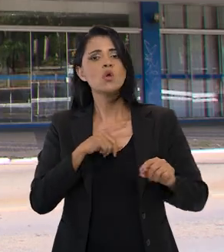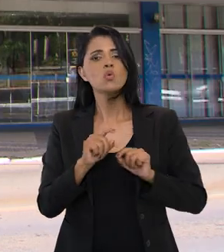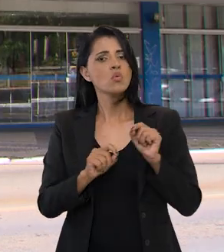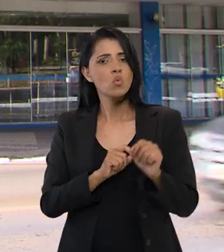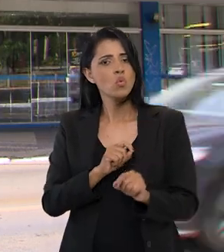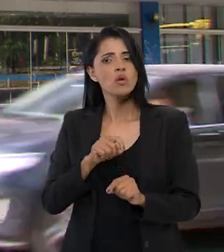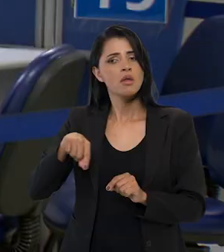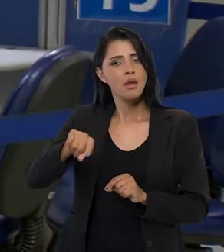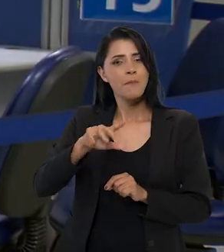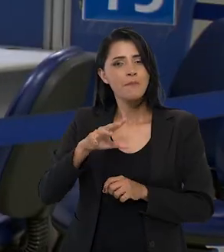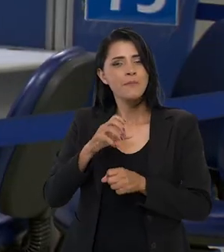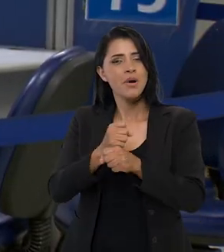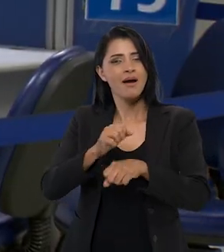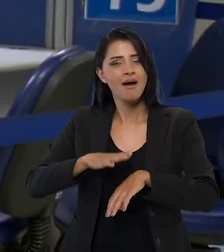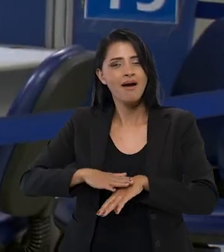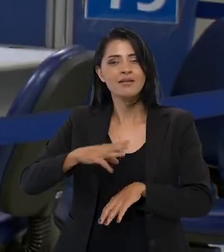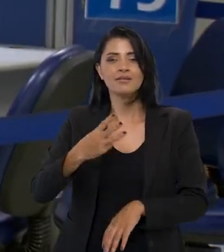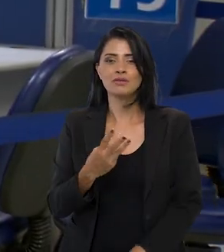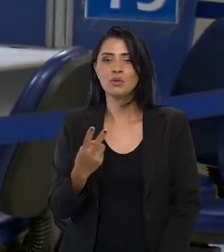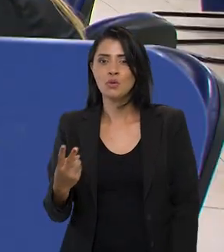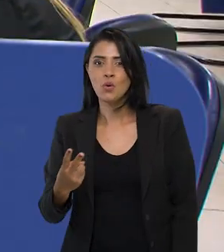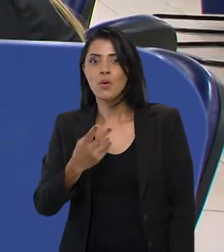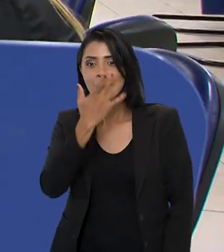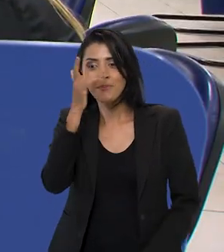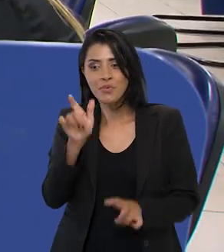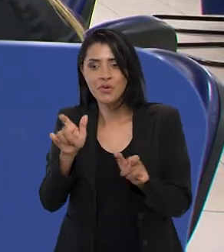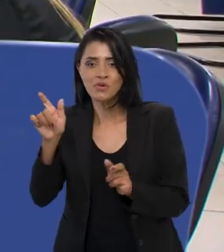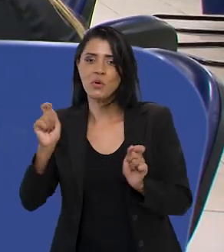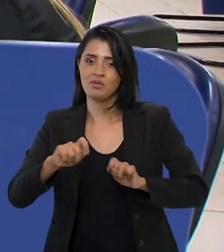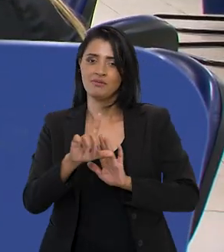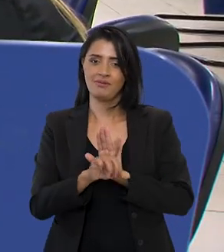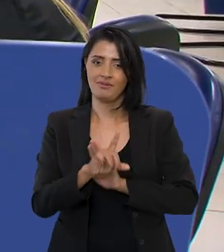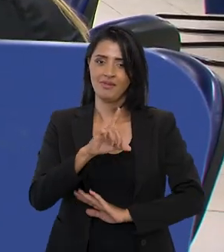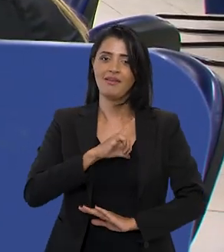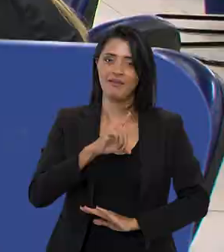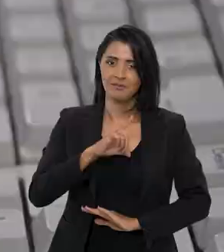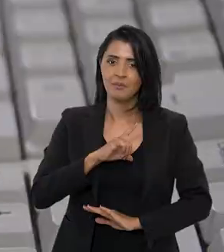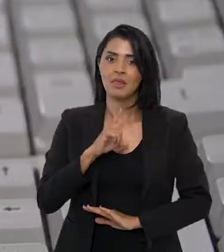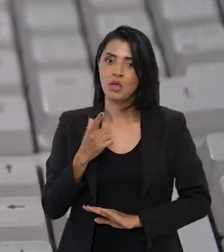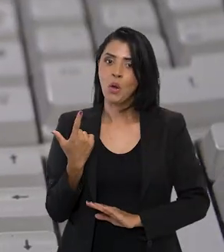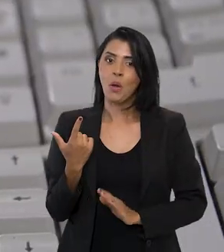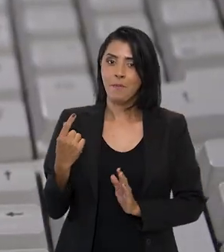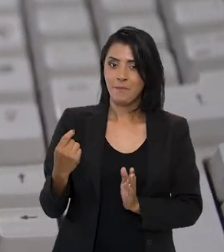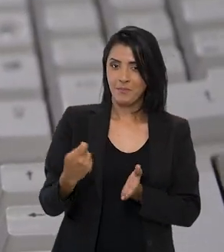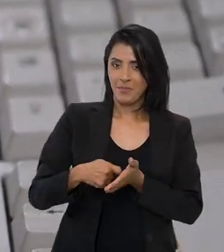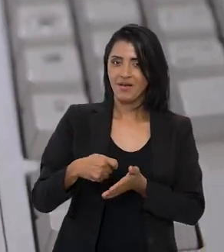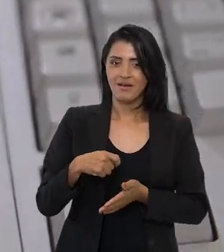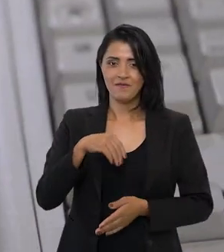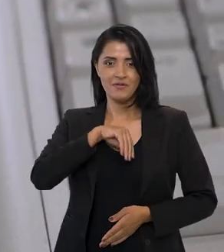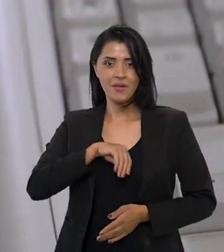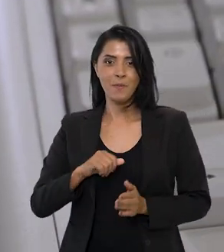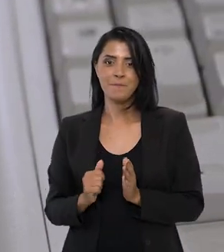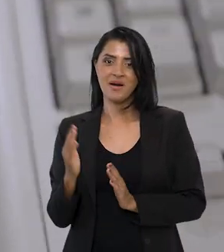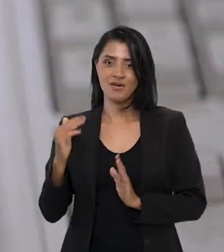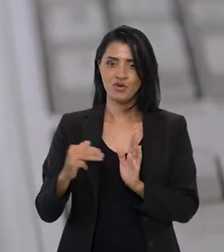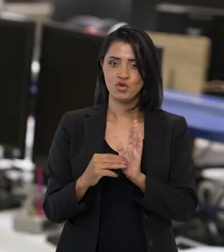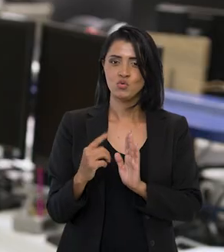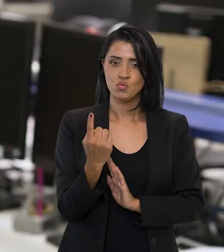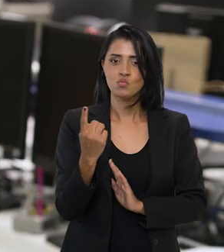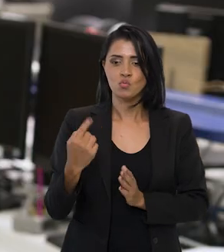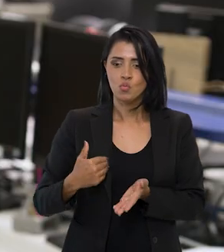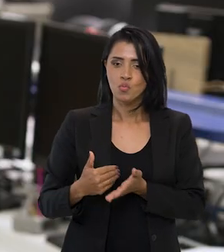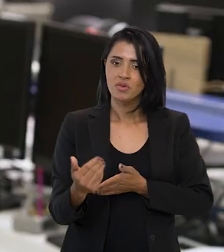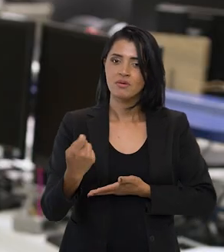o Ministério da Previdência, mais de 32 milhões de beneficiários têm direito. Quem ganha acima de um salário mínimo